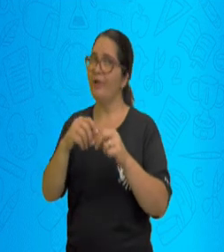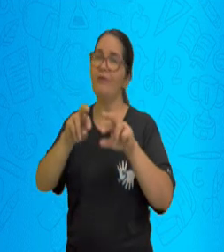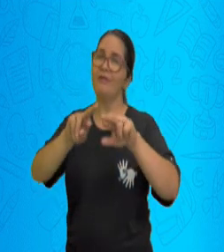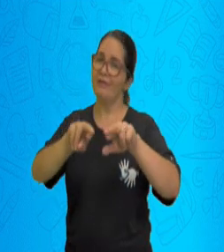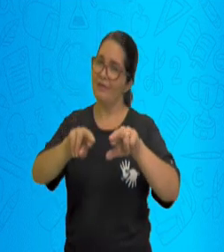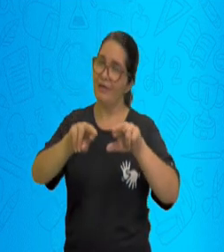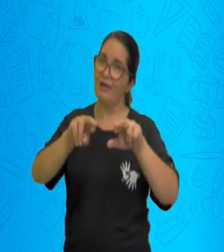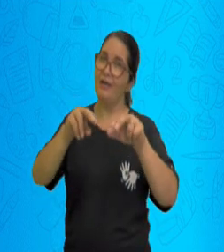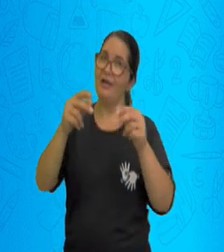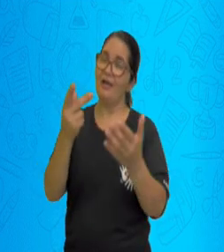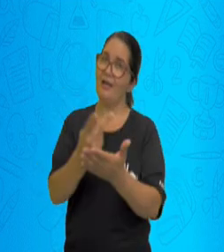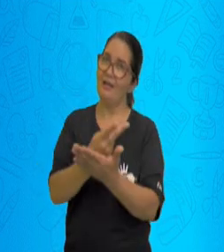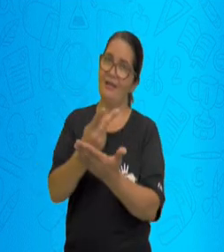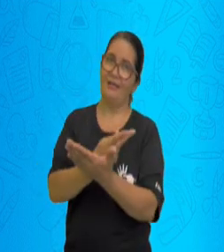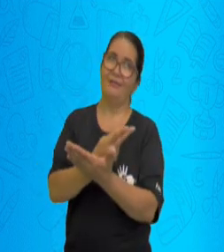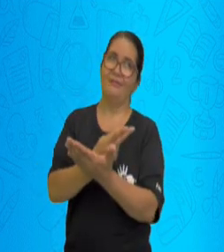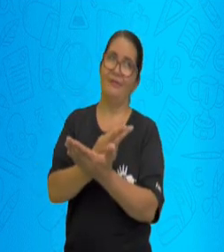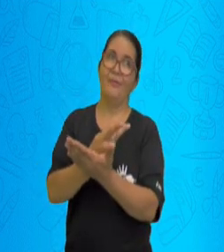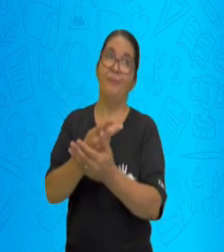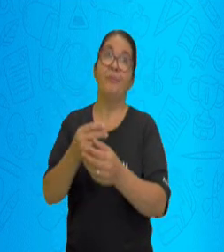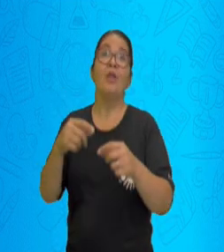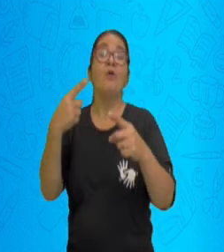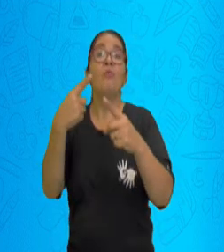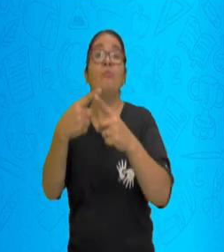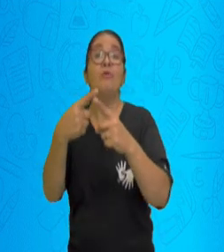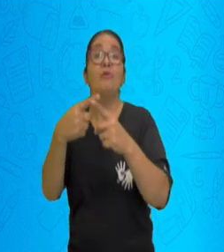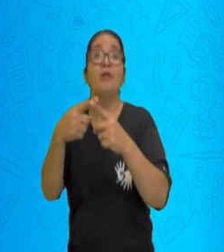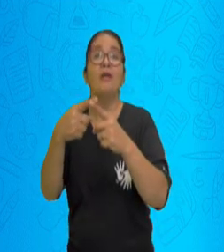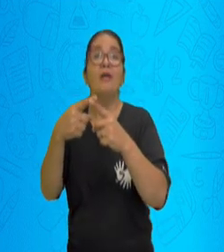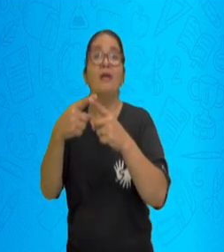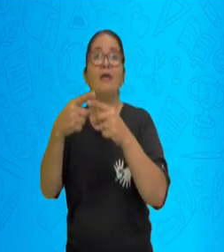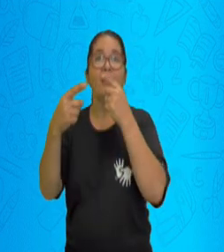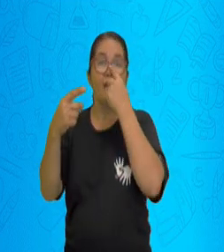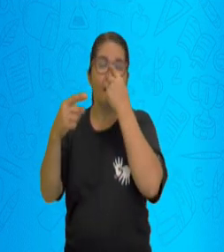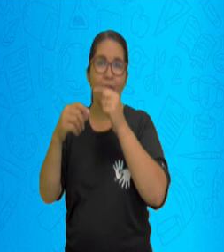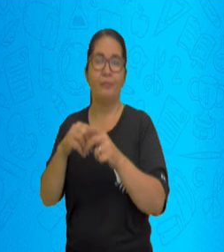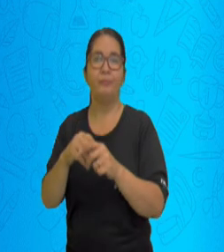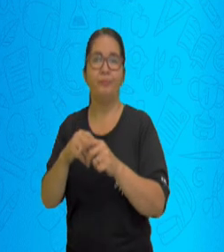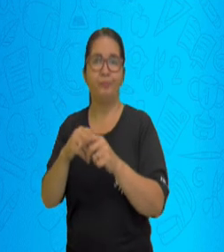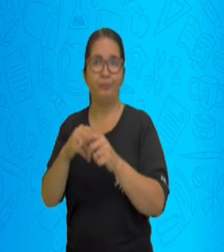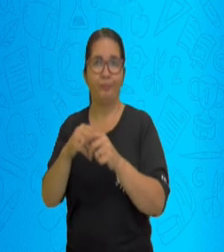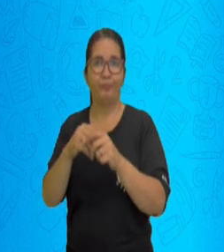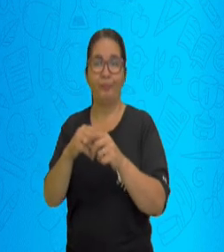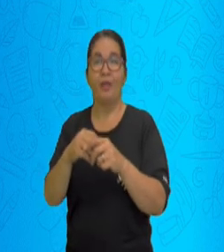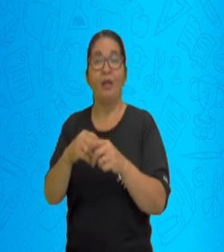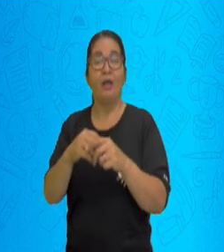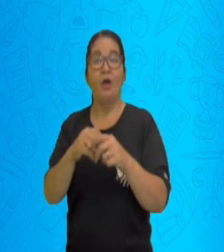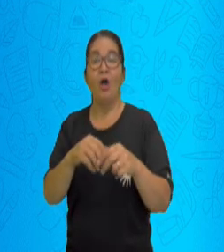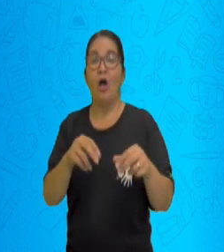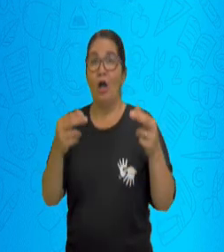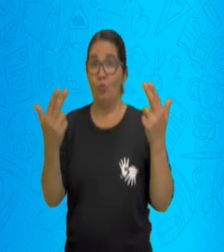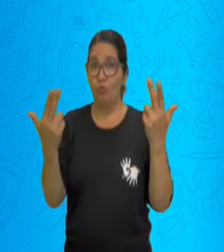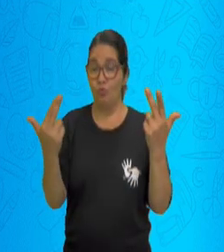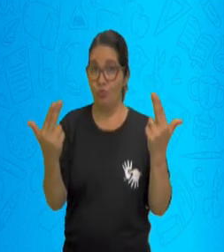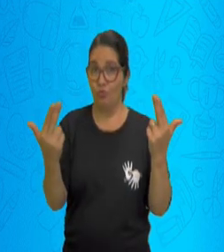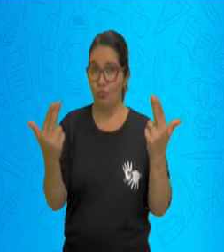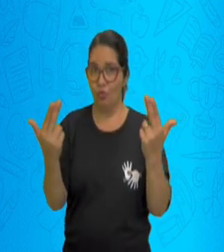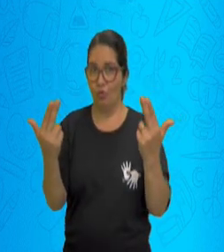igualdade. Então, o valor que Augusto ganhou não é menor do que o valor que o Antônio ganhou. Então, essa